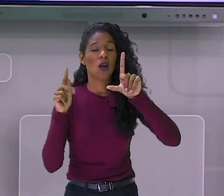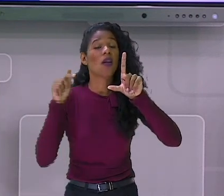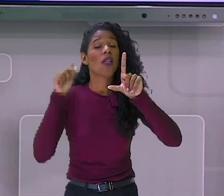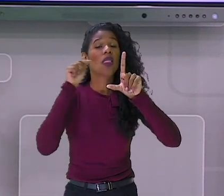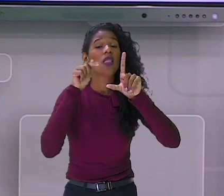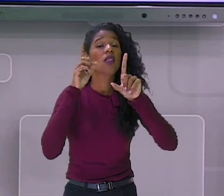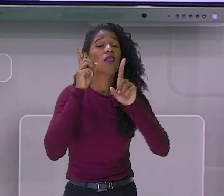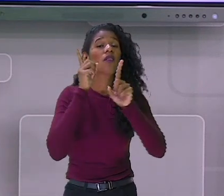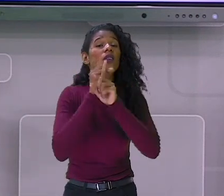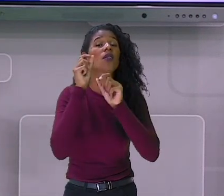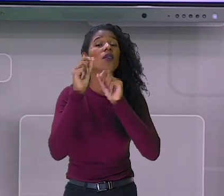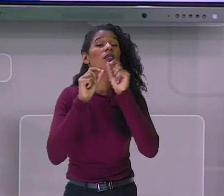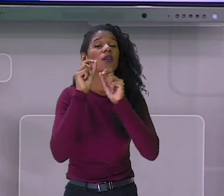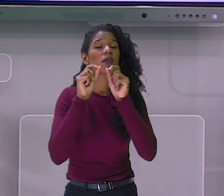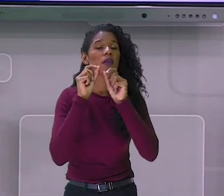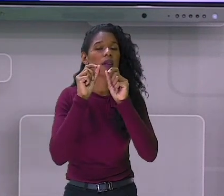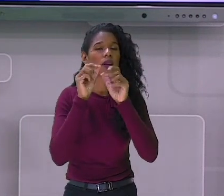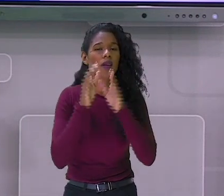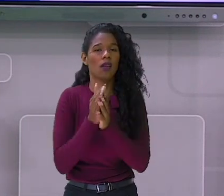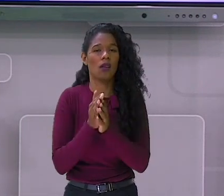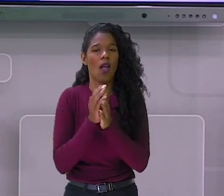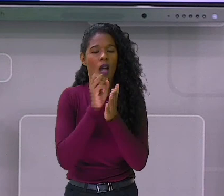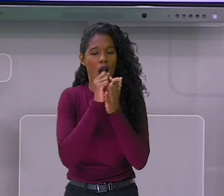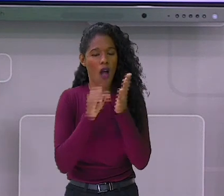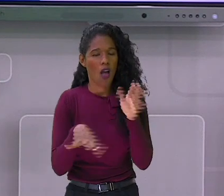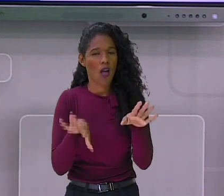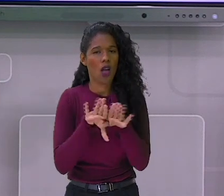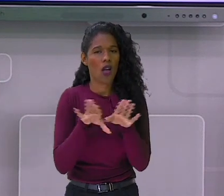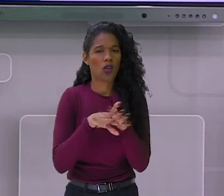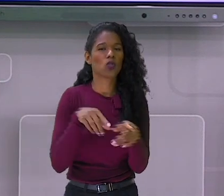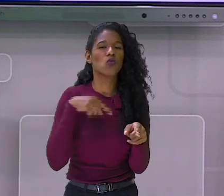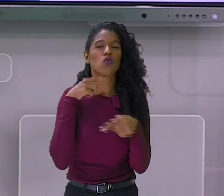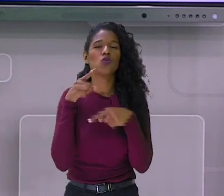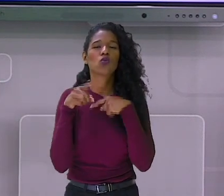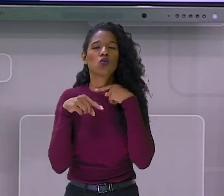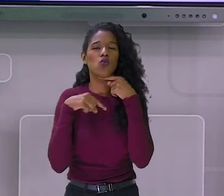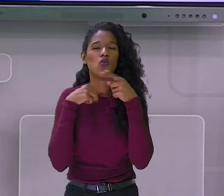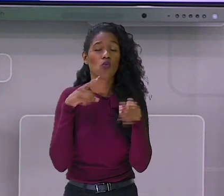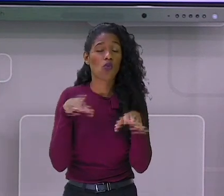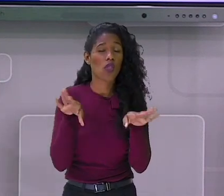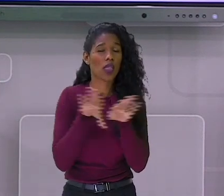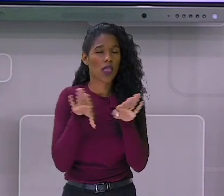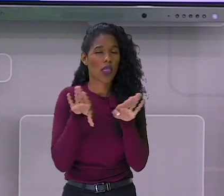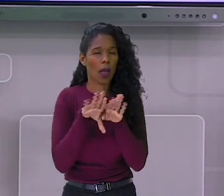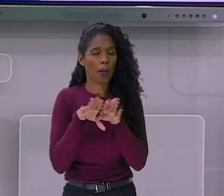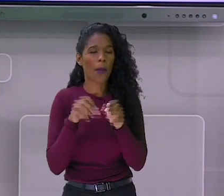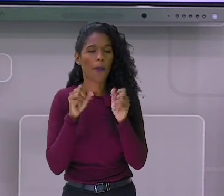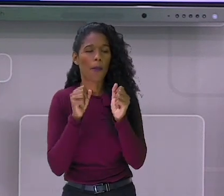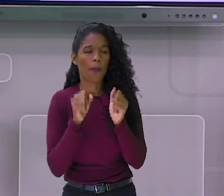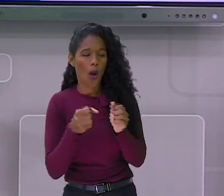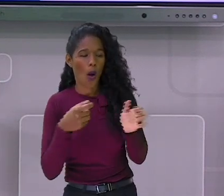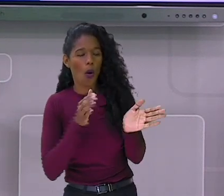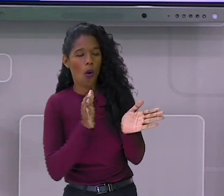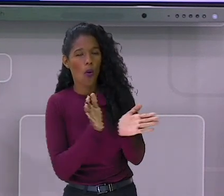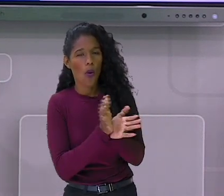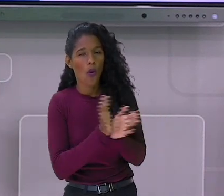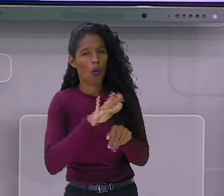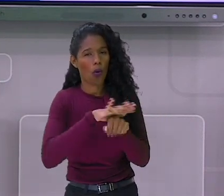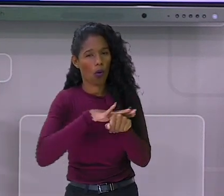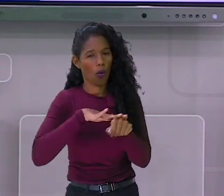você vai poder tirar todas as suas dúvidas. E, se tiver dúvidas sobre as atividades,